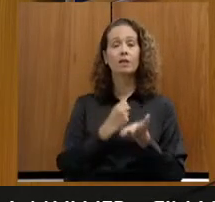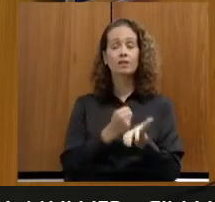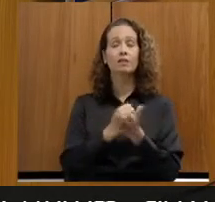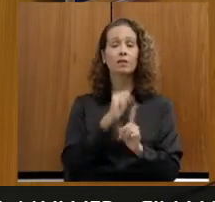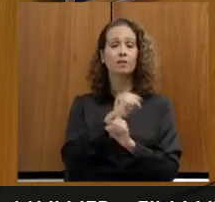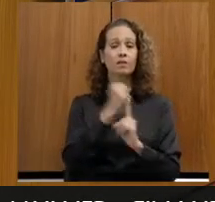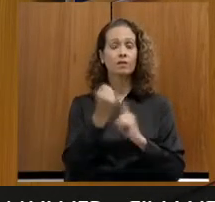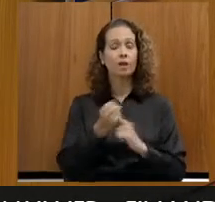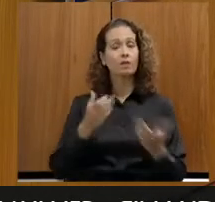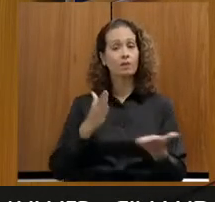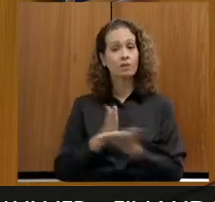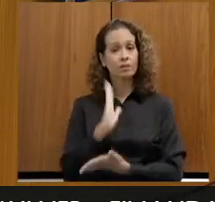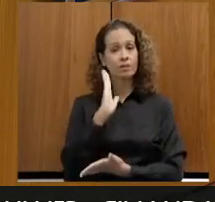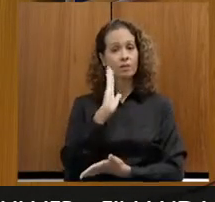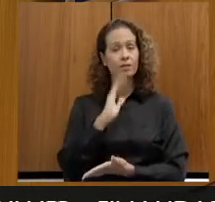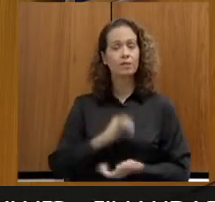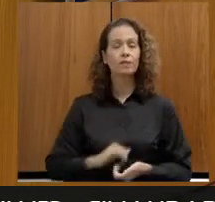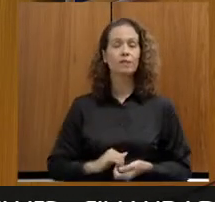Aprovado.